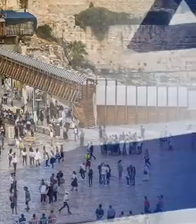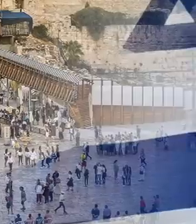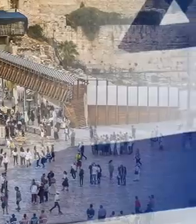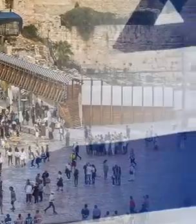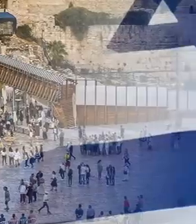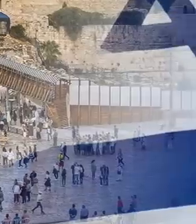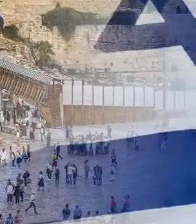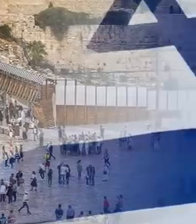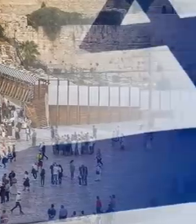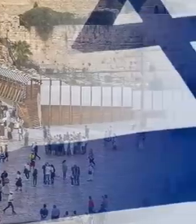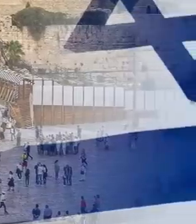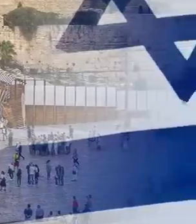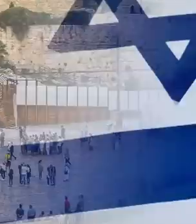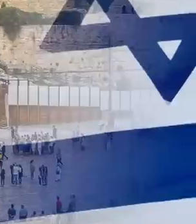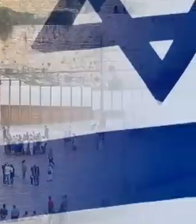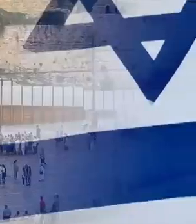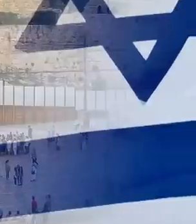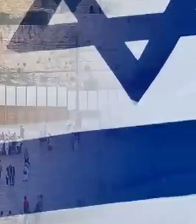não saia